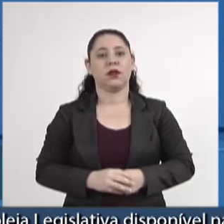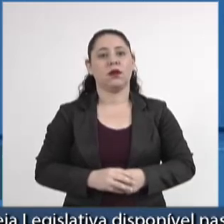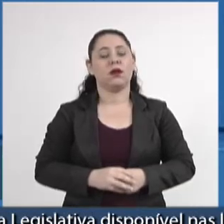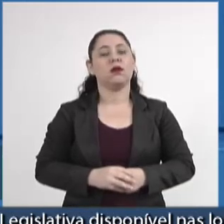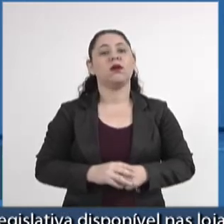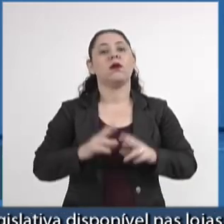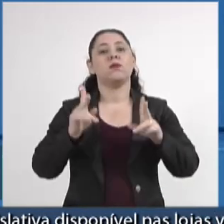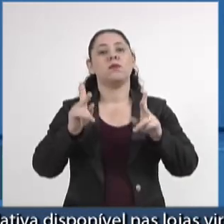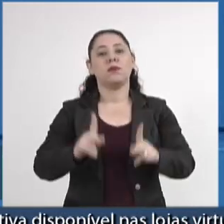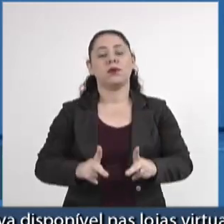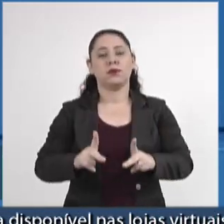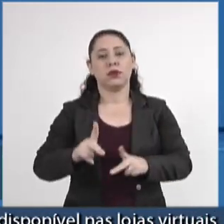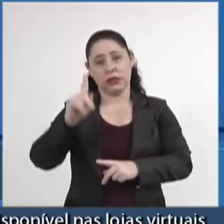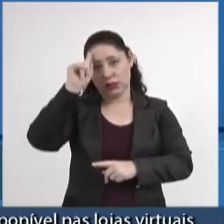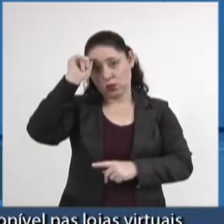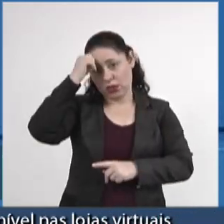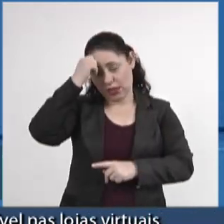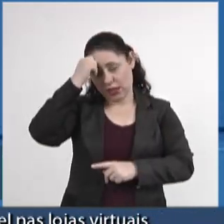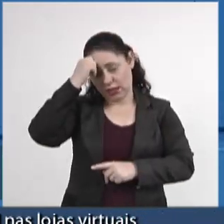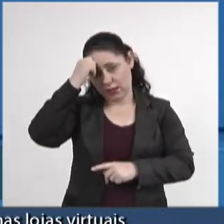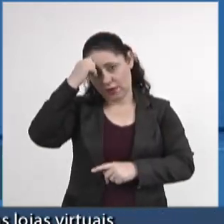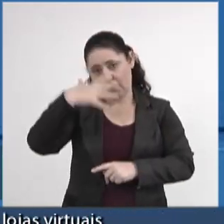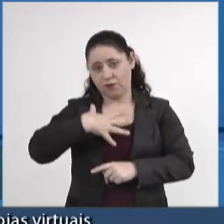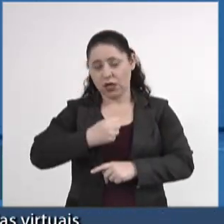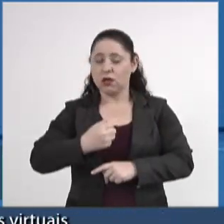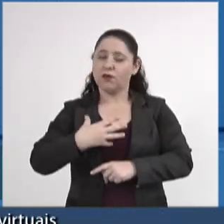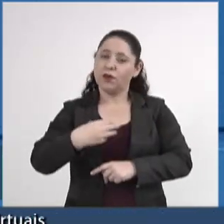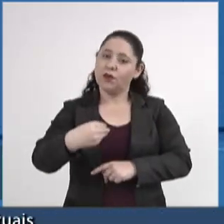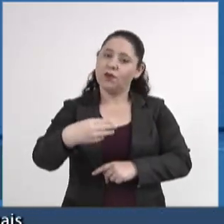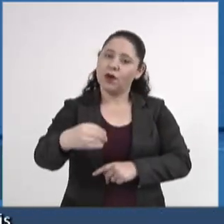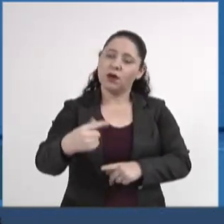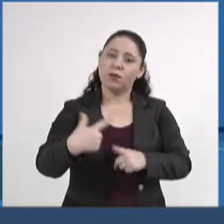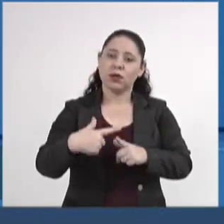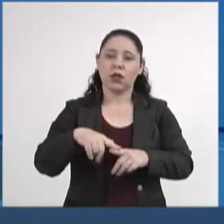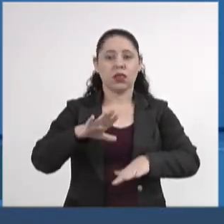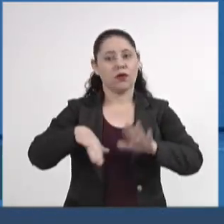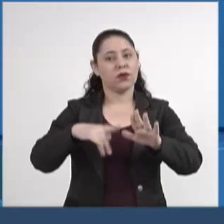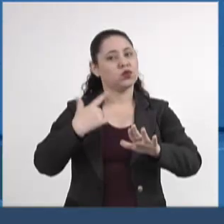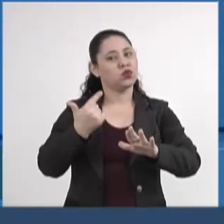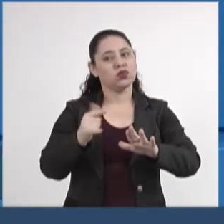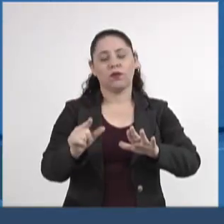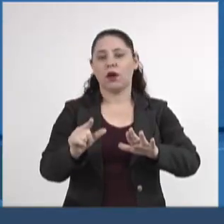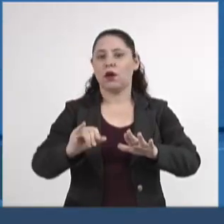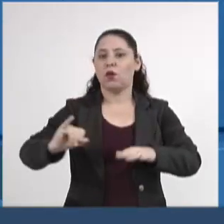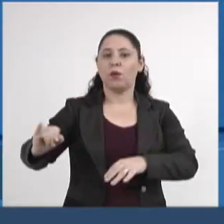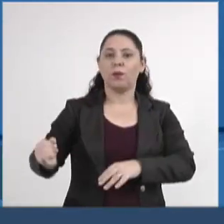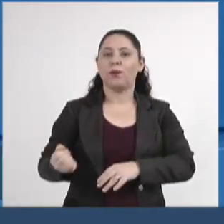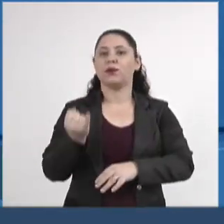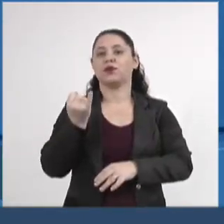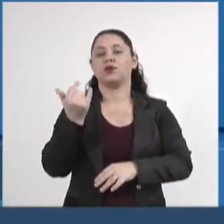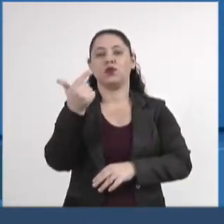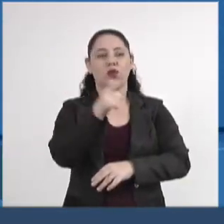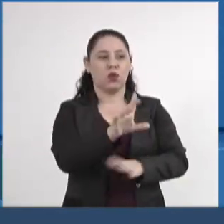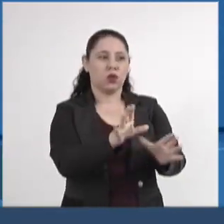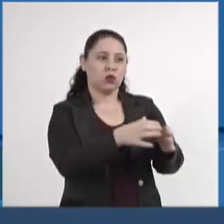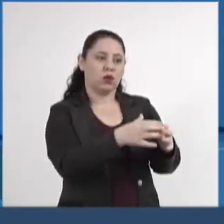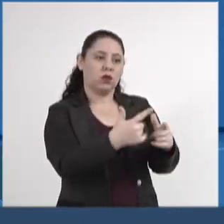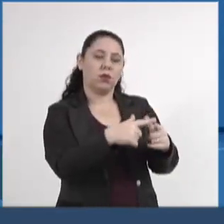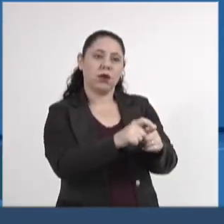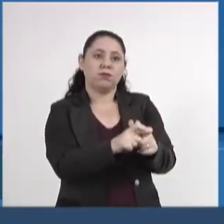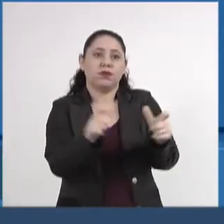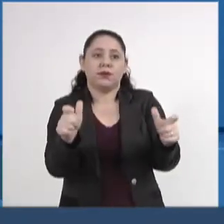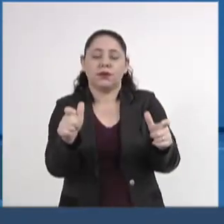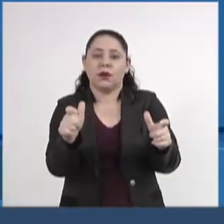população afrodescendente. Por quê? Porque talvez não tiveram as mesmas oportunidades que os outros, porque são a